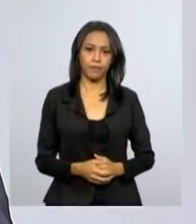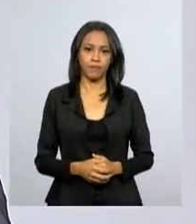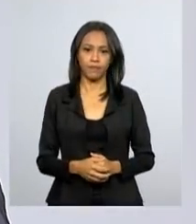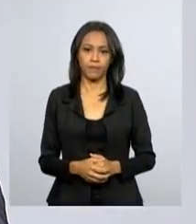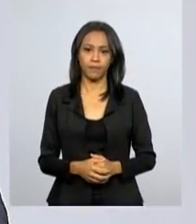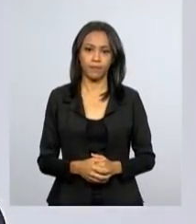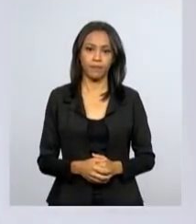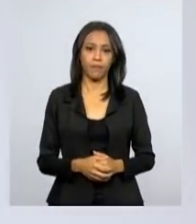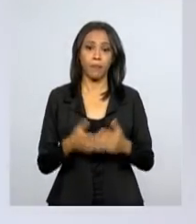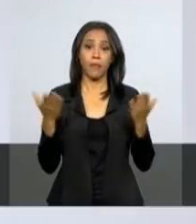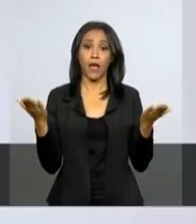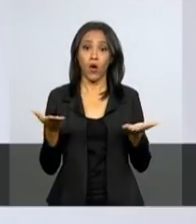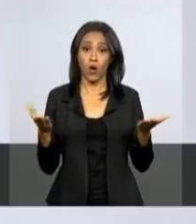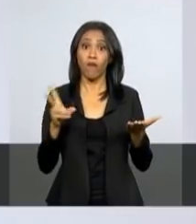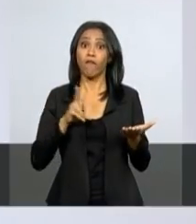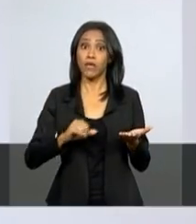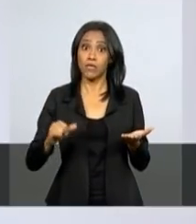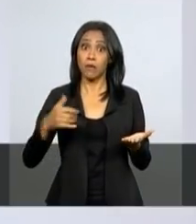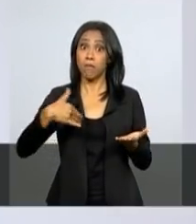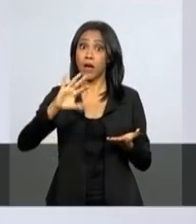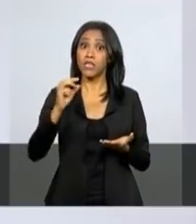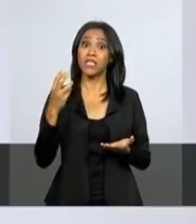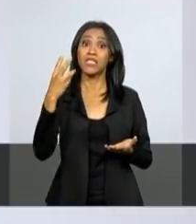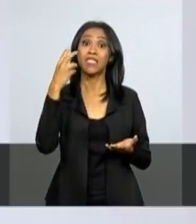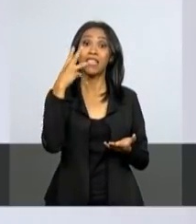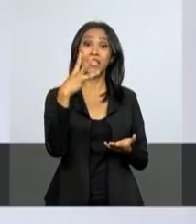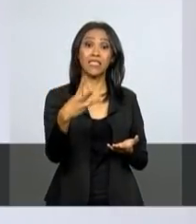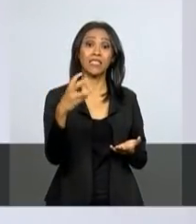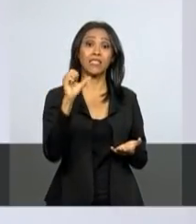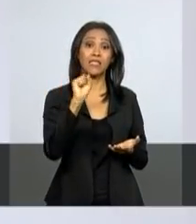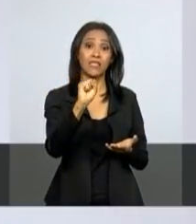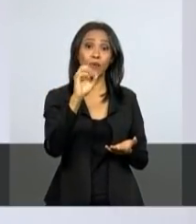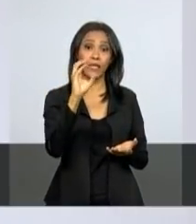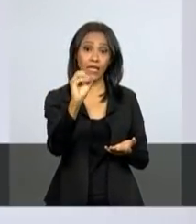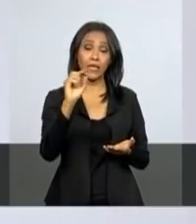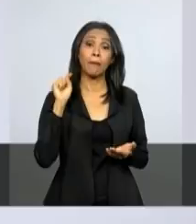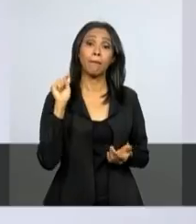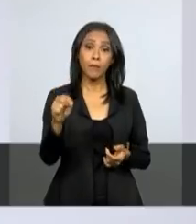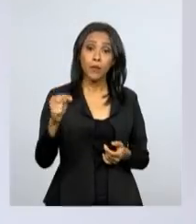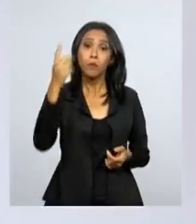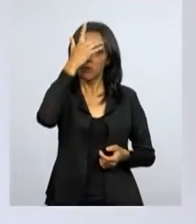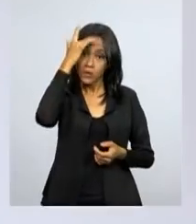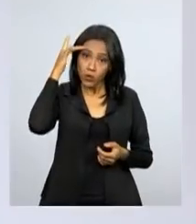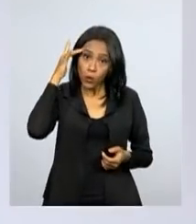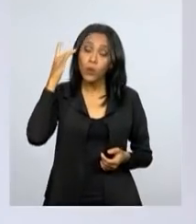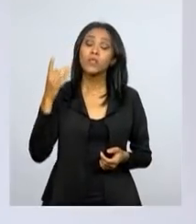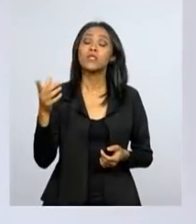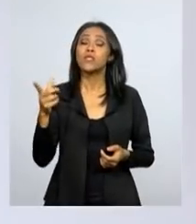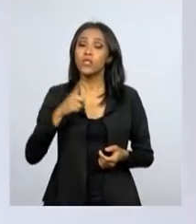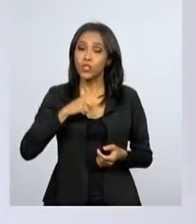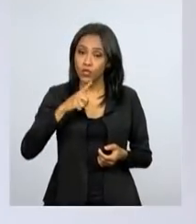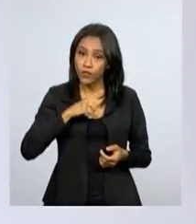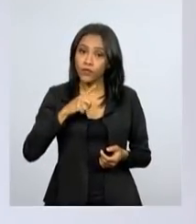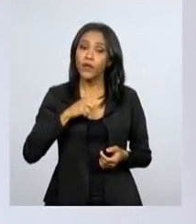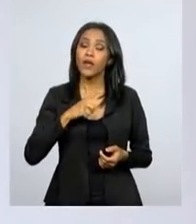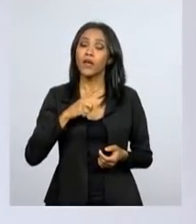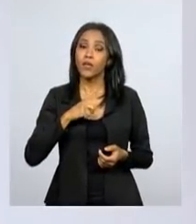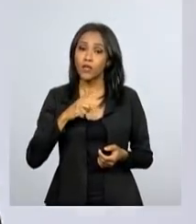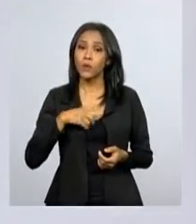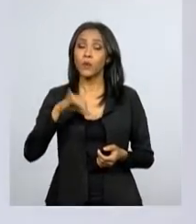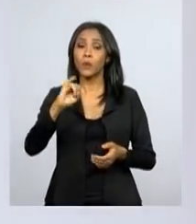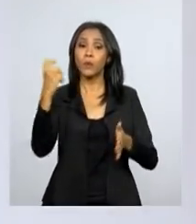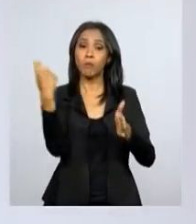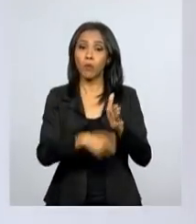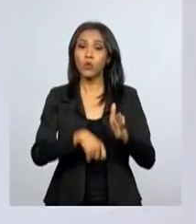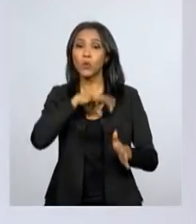Vão ser alertados mais de 380 mil contribuintes que tiveram a Declaração do Imposto de Renda à Pessoa